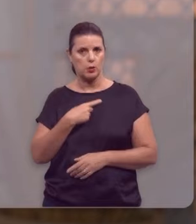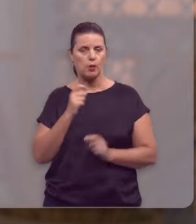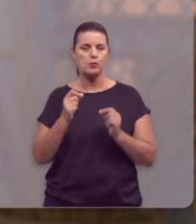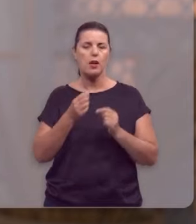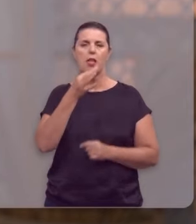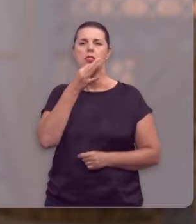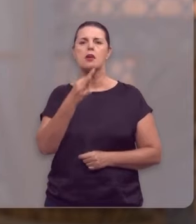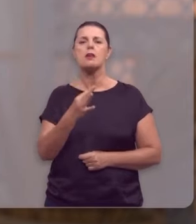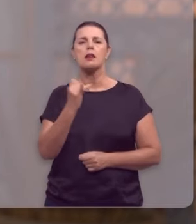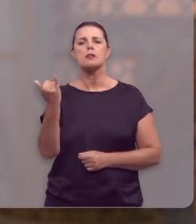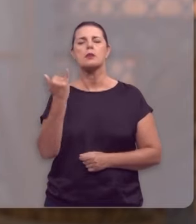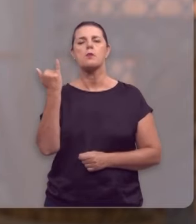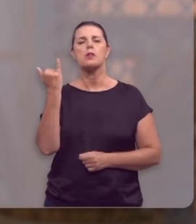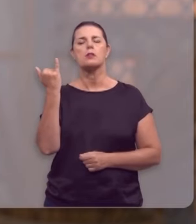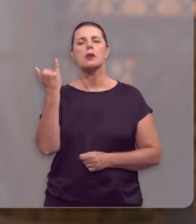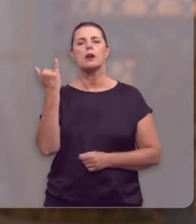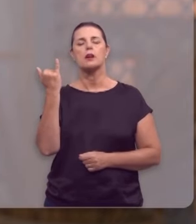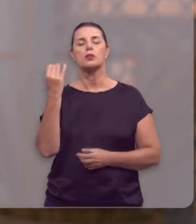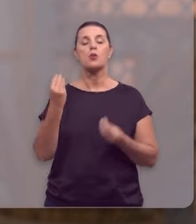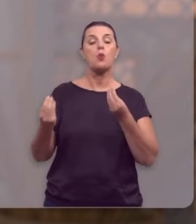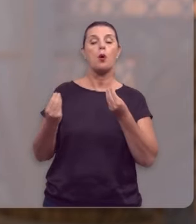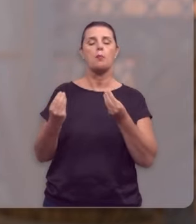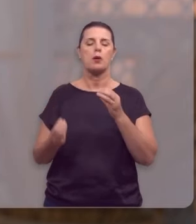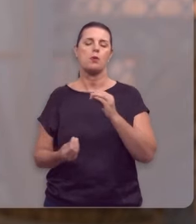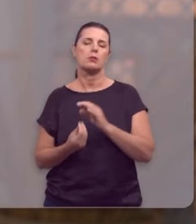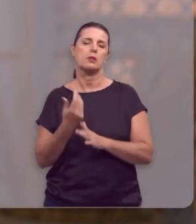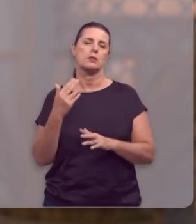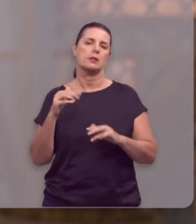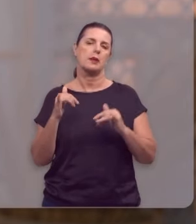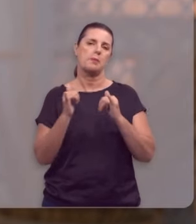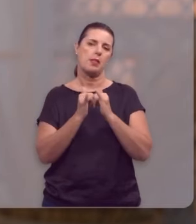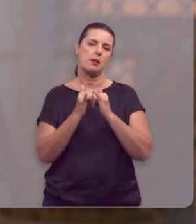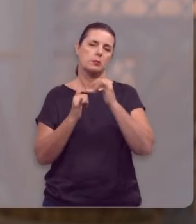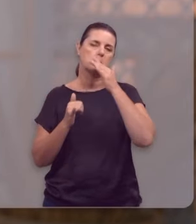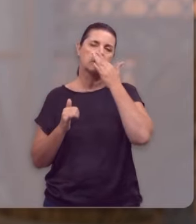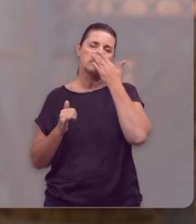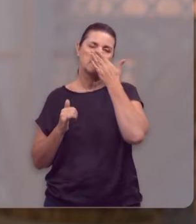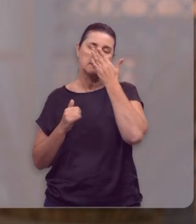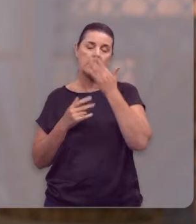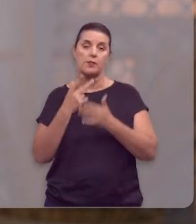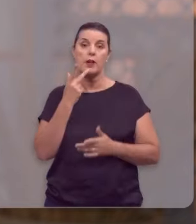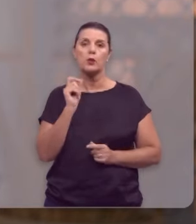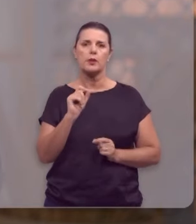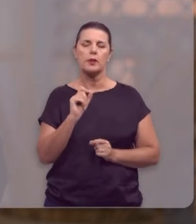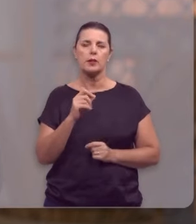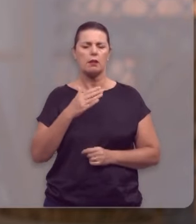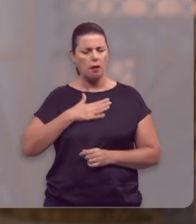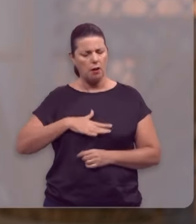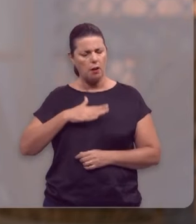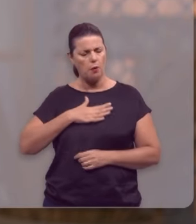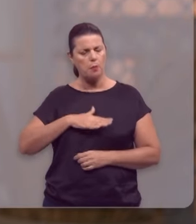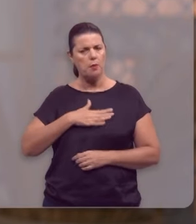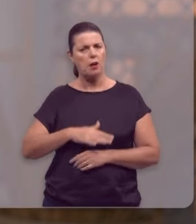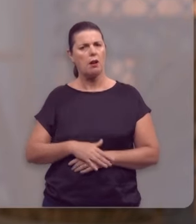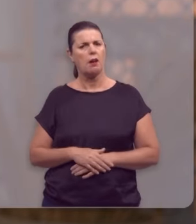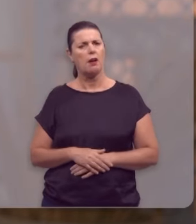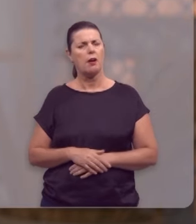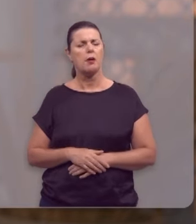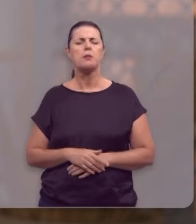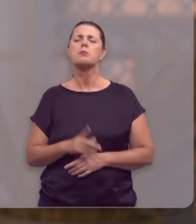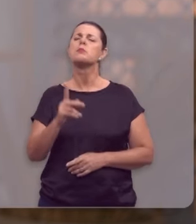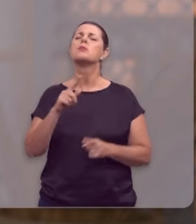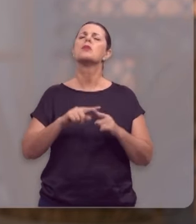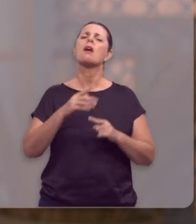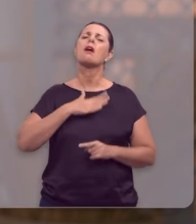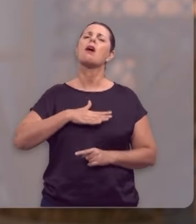dicas importantíssimas como lidar com essa questão do perdão. E ele começa assim, acautelai-vos. Por que